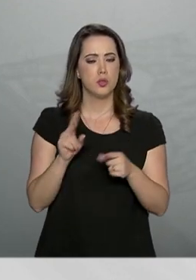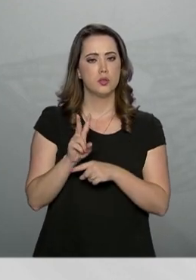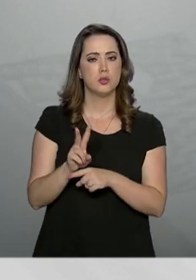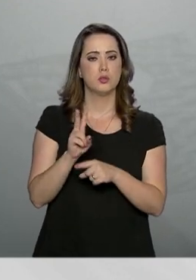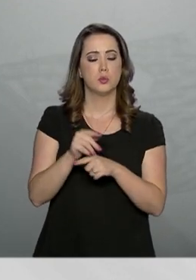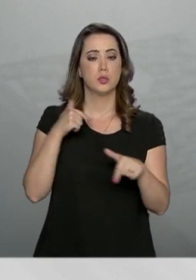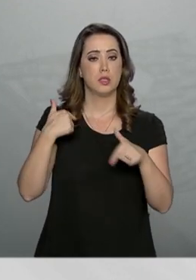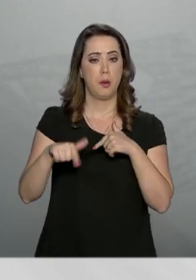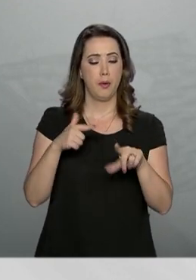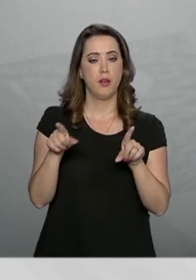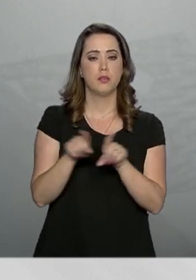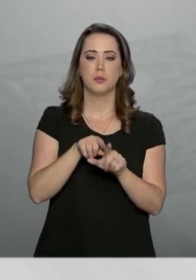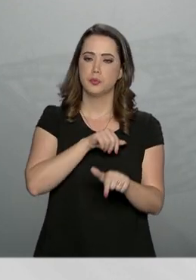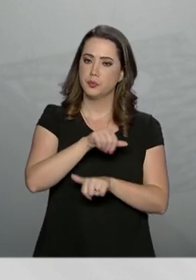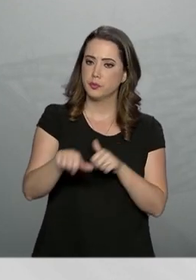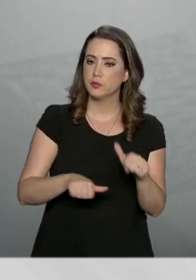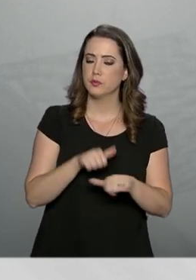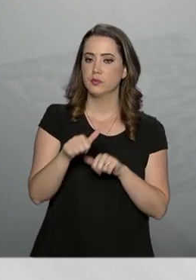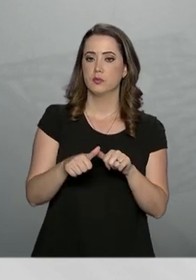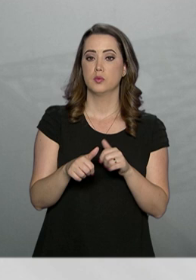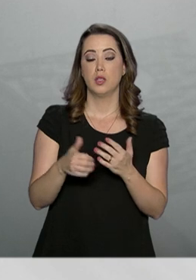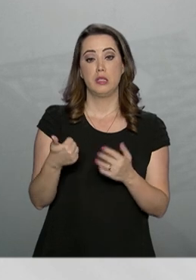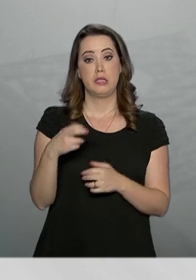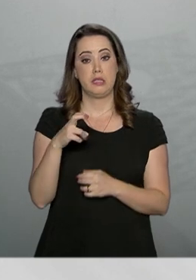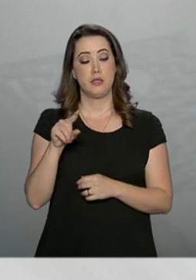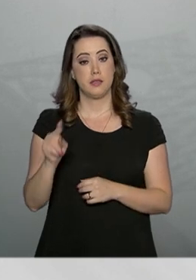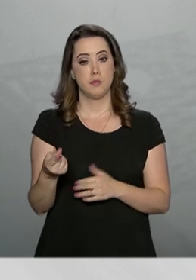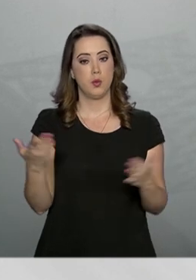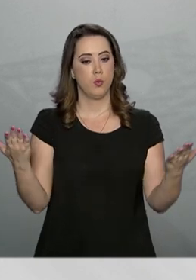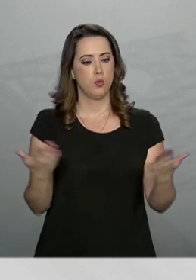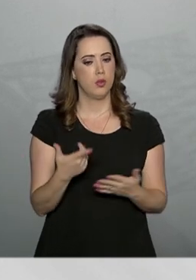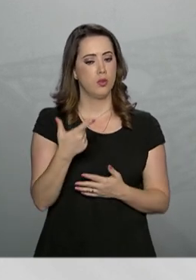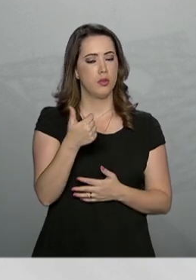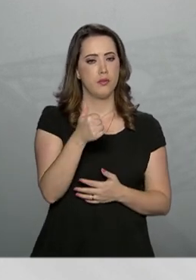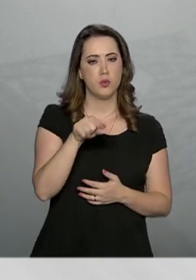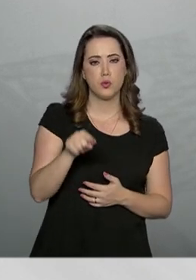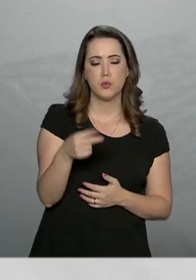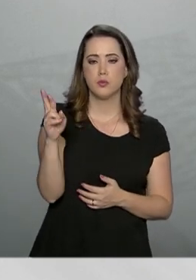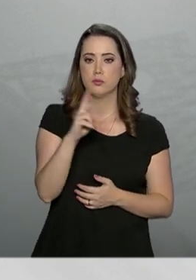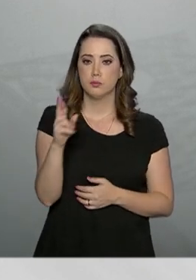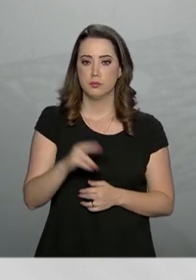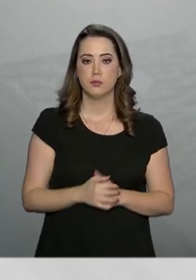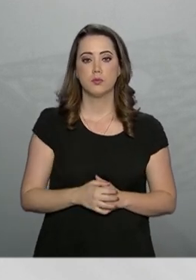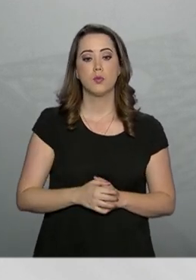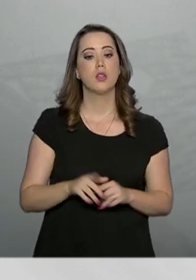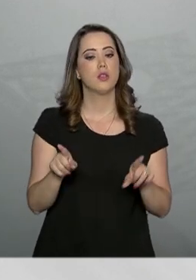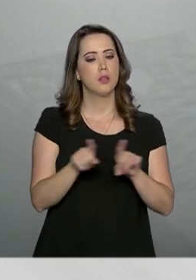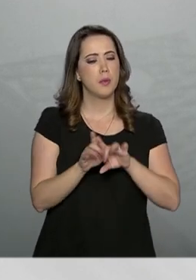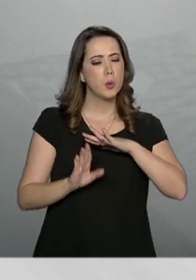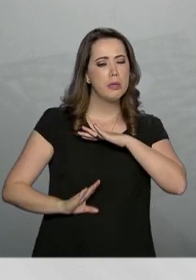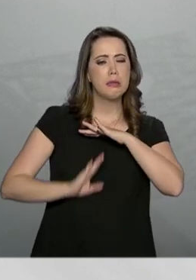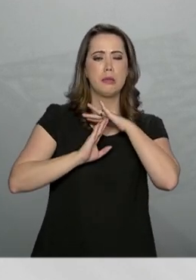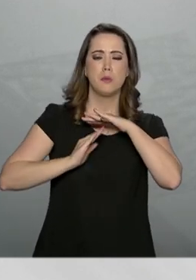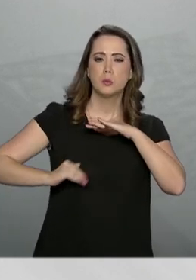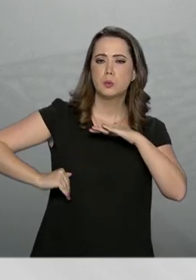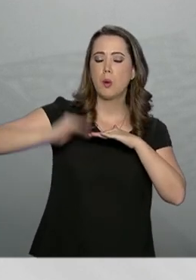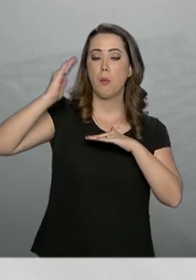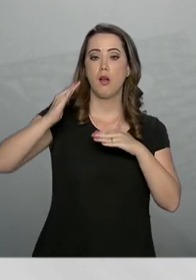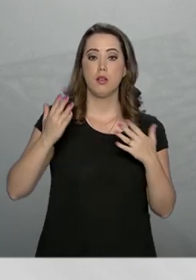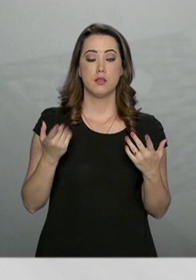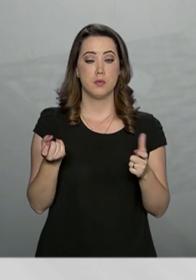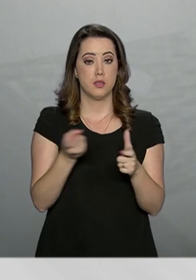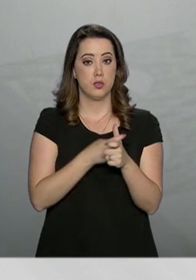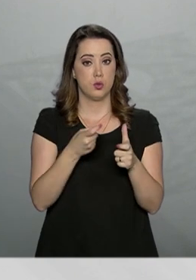para operações também foi alterado, de R$ 15 mil para R$ 21 mil. E o limite máximo para o saldo